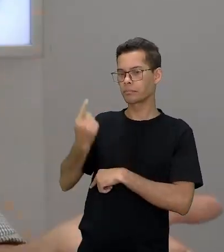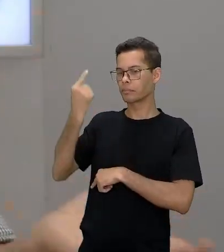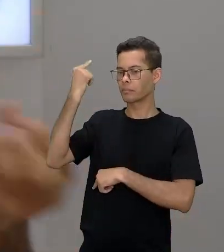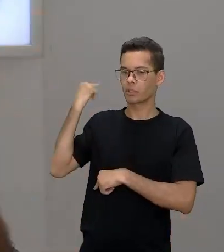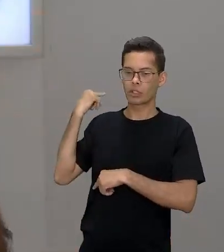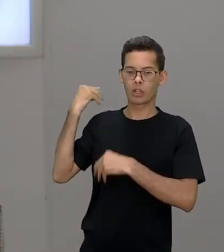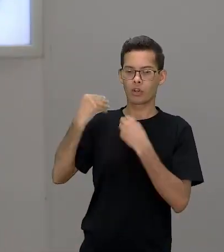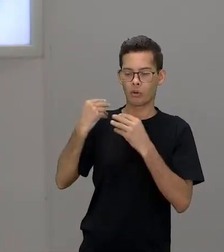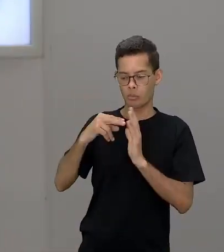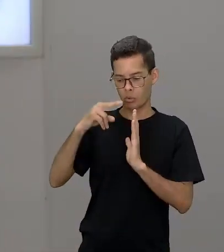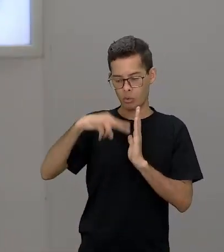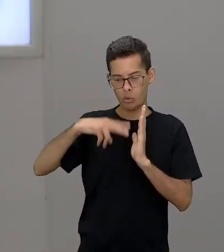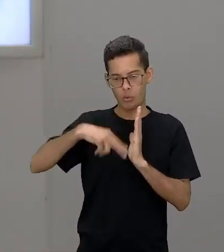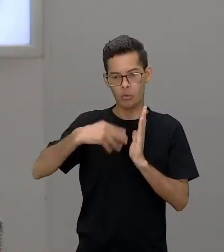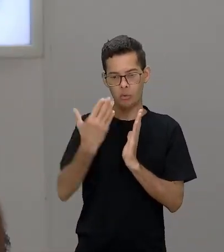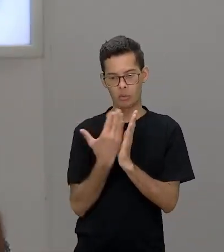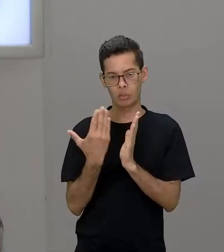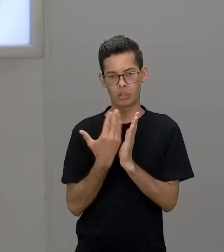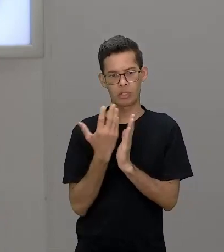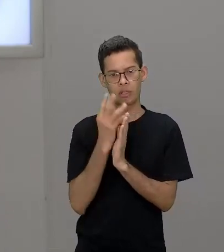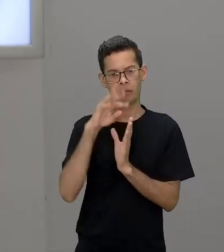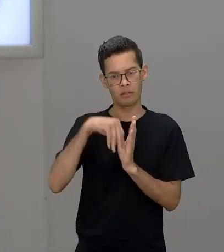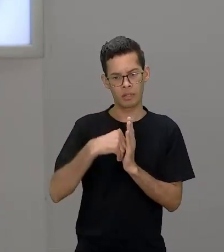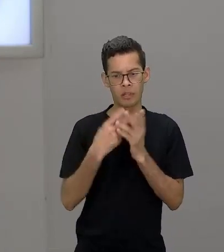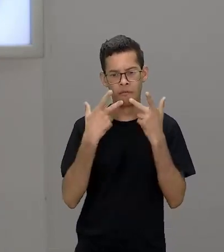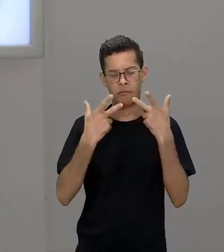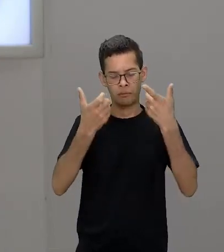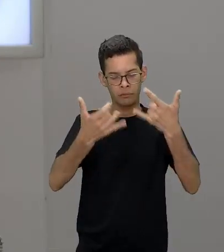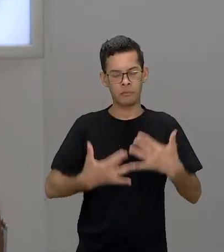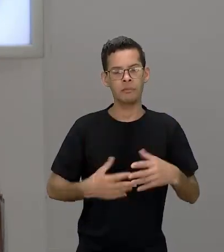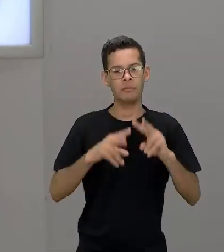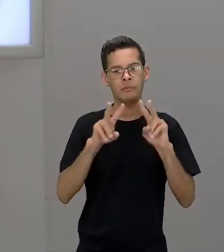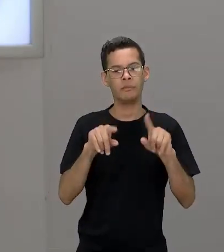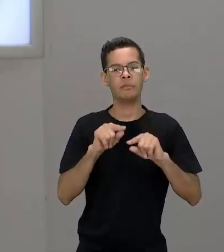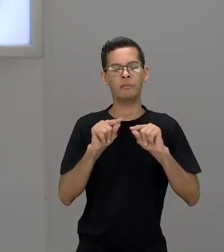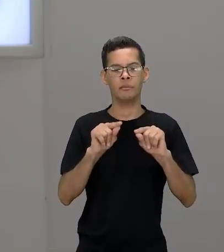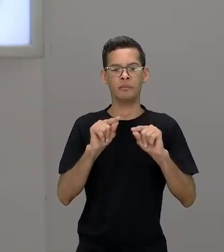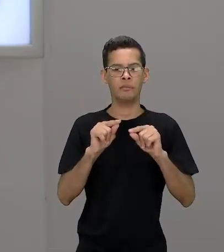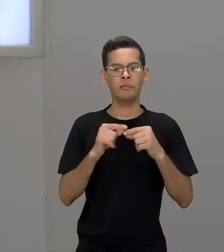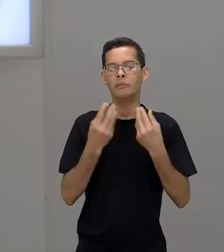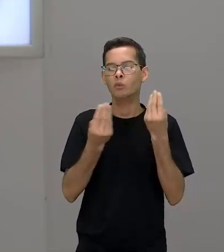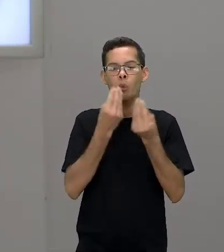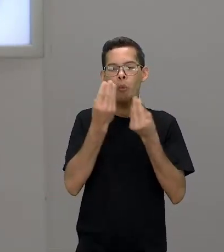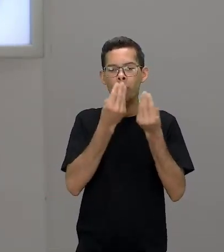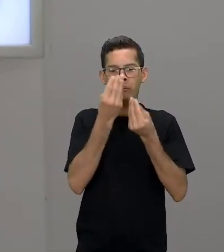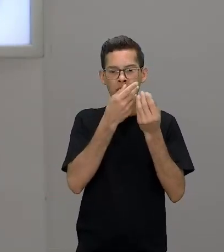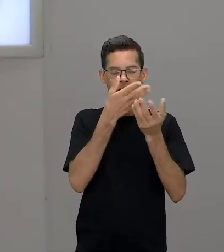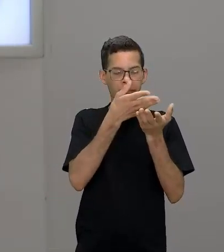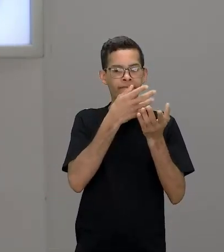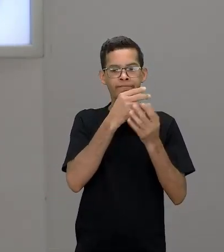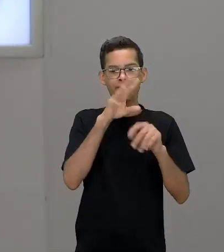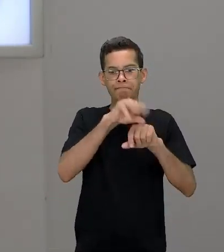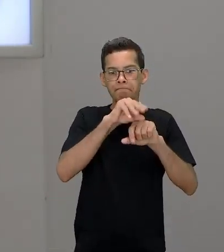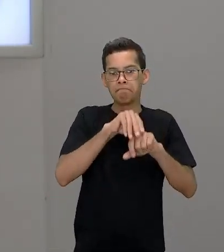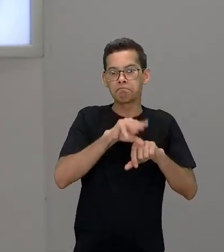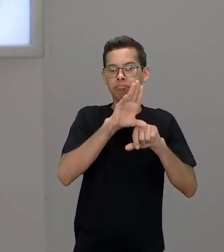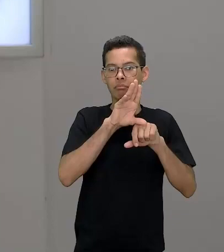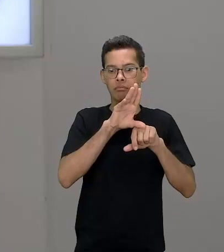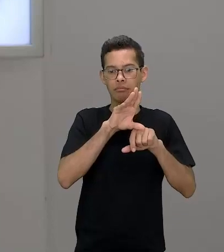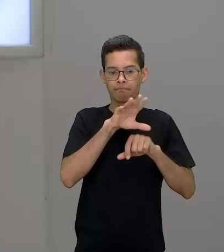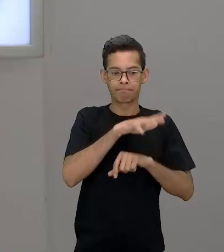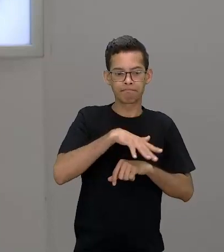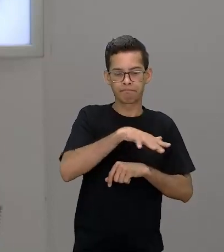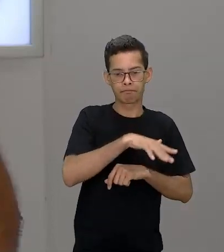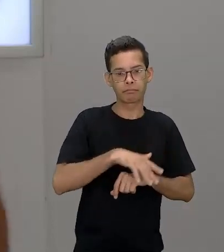aí no livro traz assim o médico né assim reverenciando esse conhecimento dela né que é muito